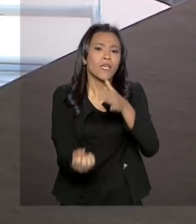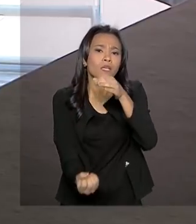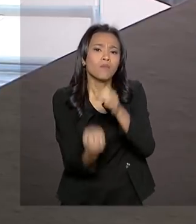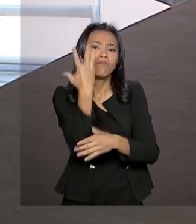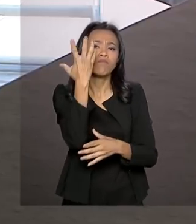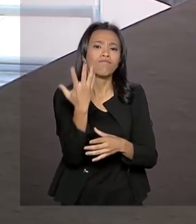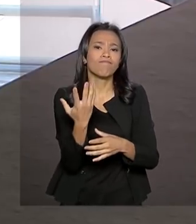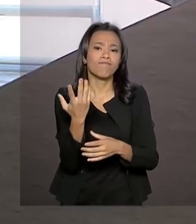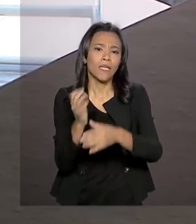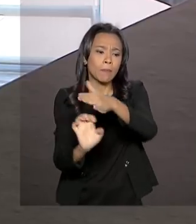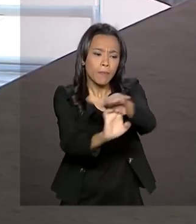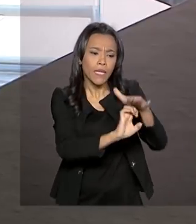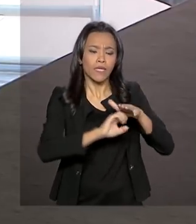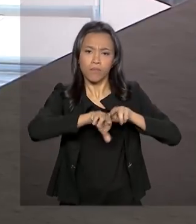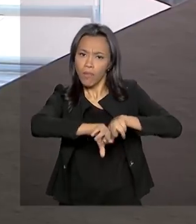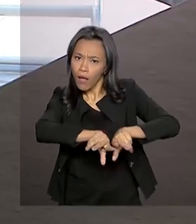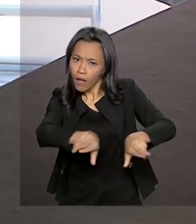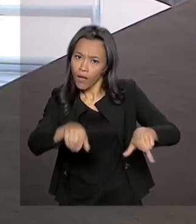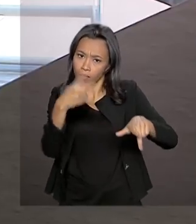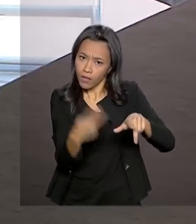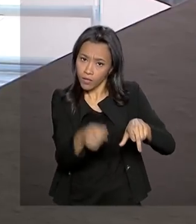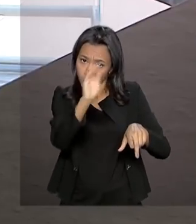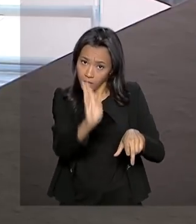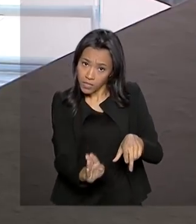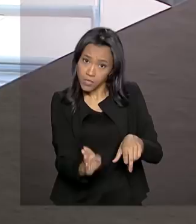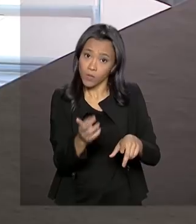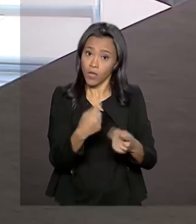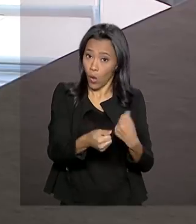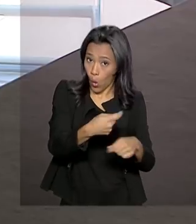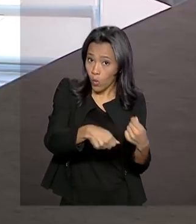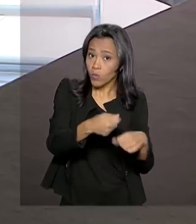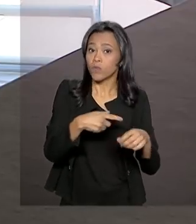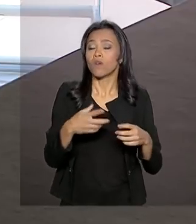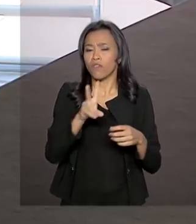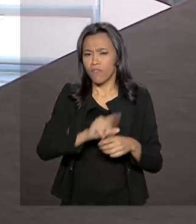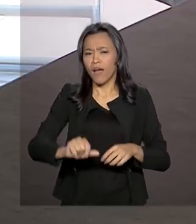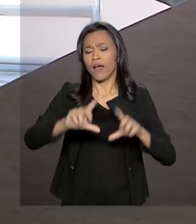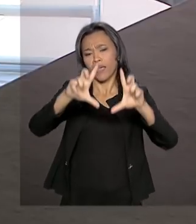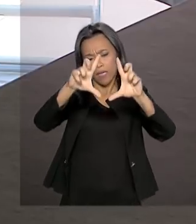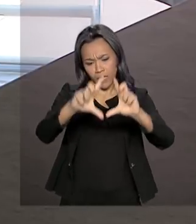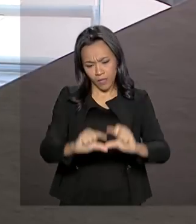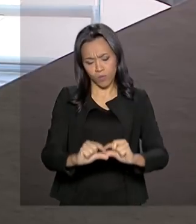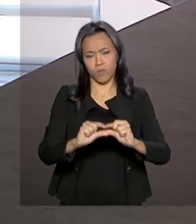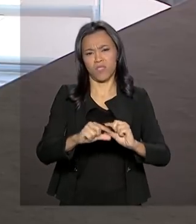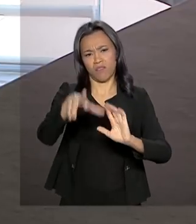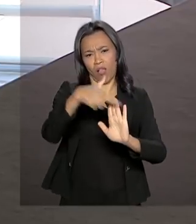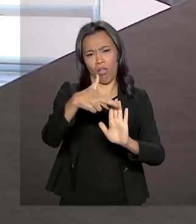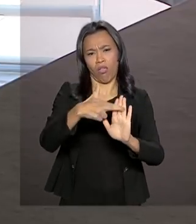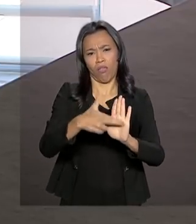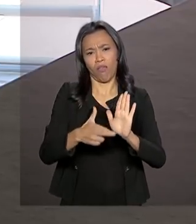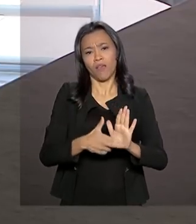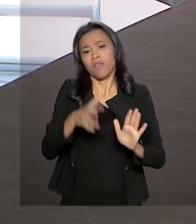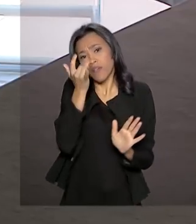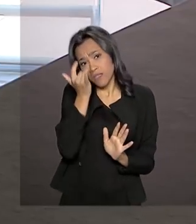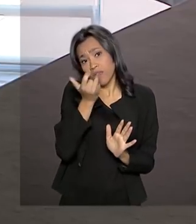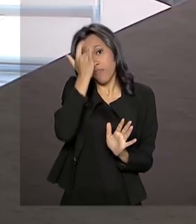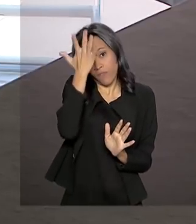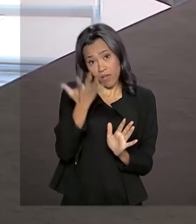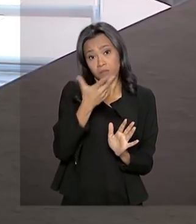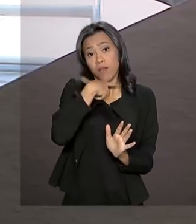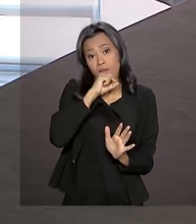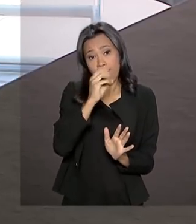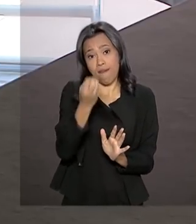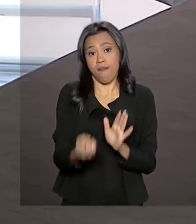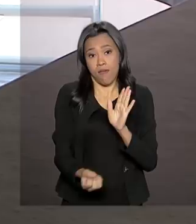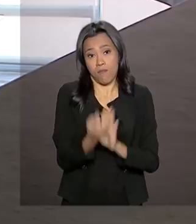O ministro da Casa Civil disse que a proposta vai trazer simplificações e que vai facilitar a vida dos empreendedores.